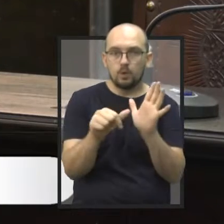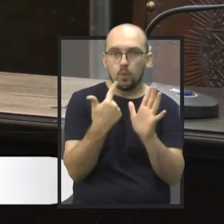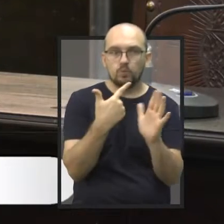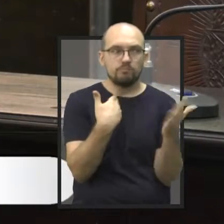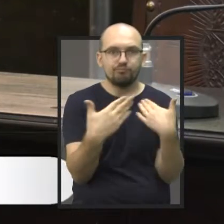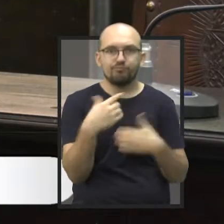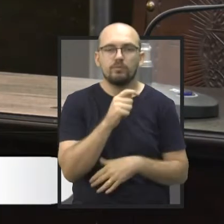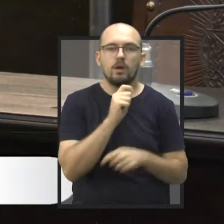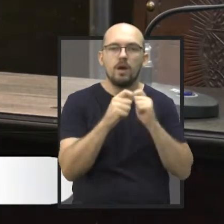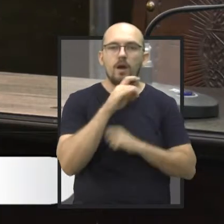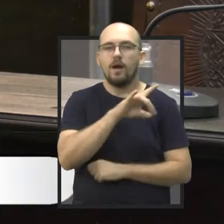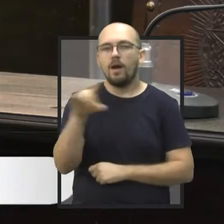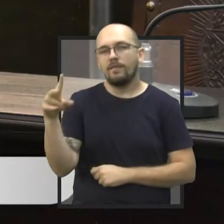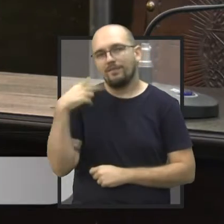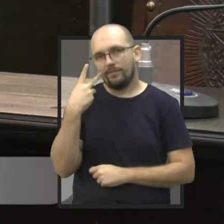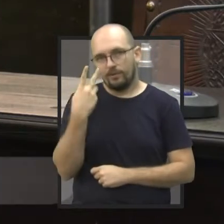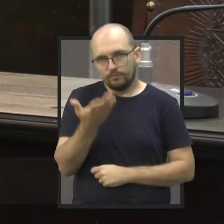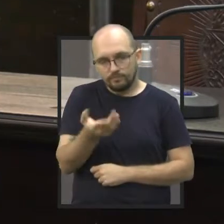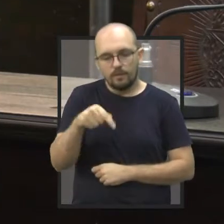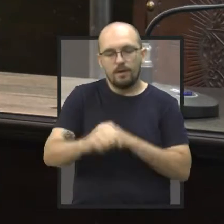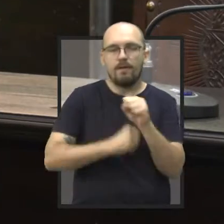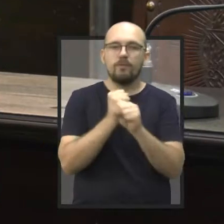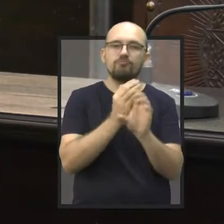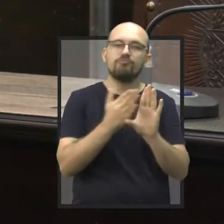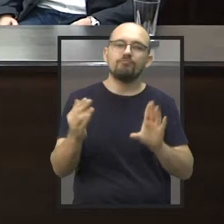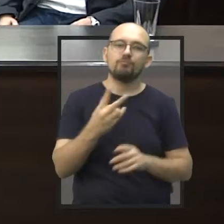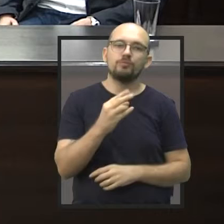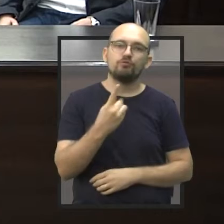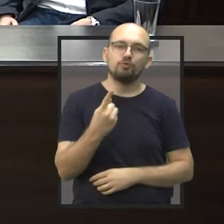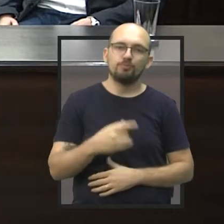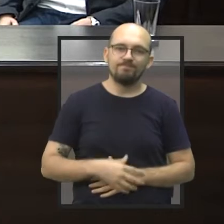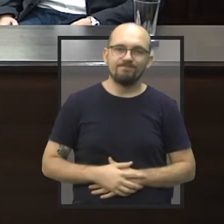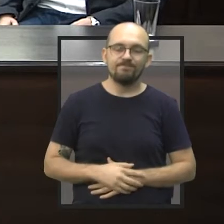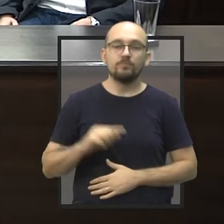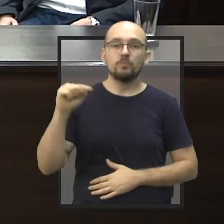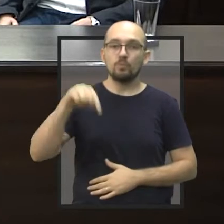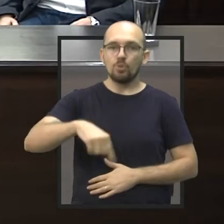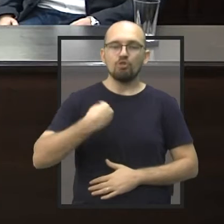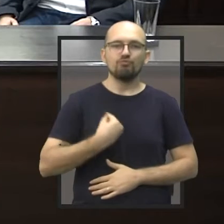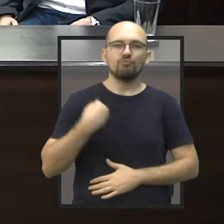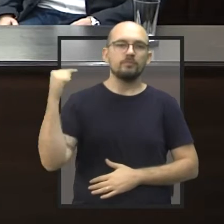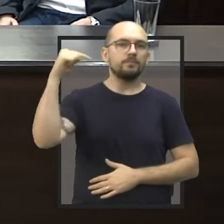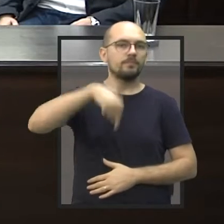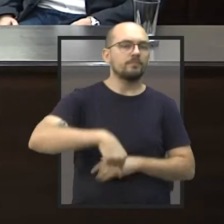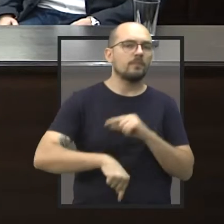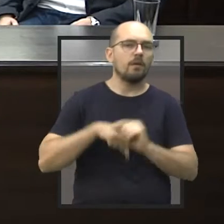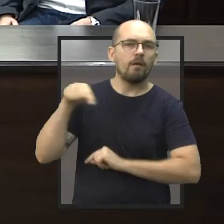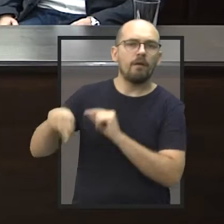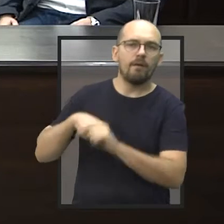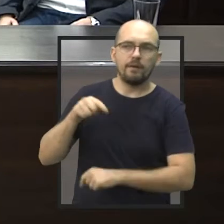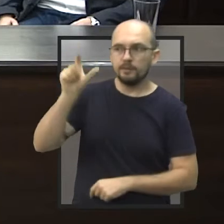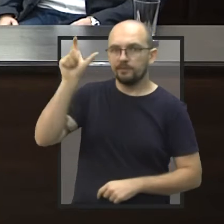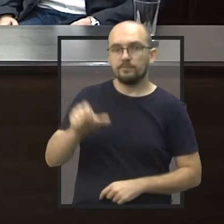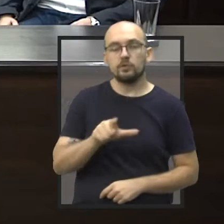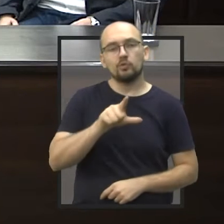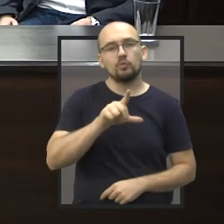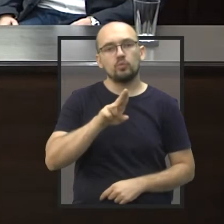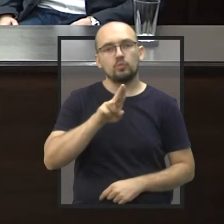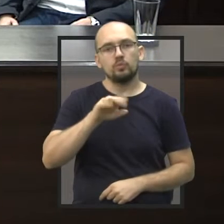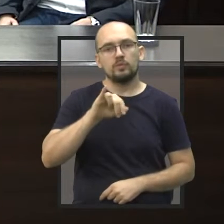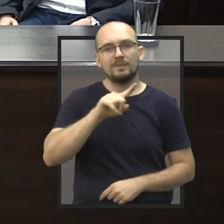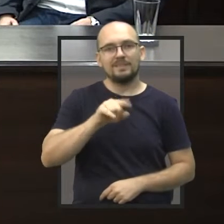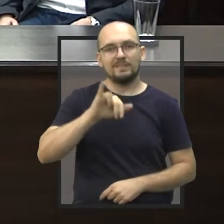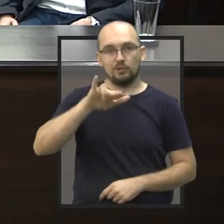rodada do programa Fala Vereador em 2021. E nesta edição eu recebo aqui no plenário do Poder Legislativo,